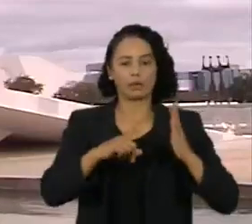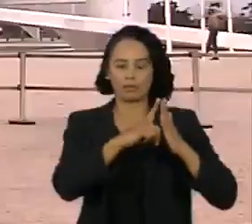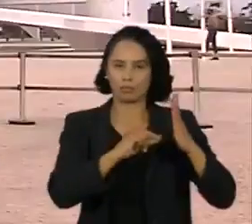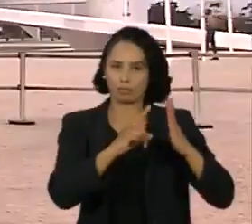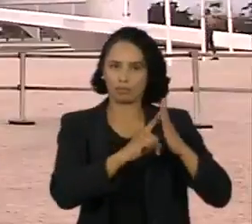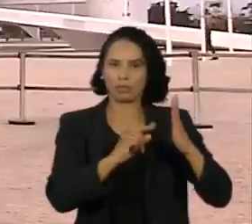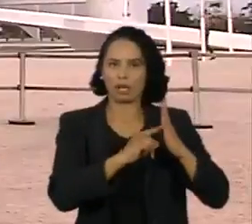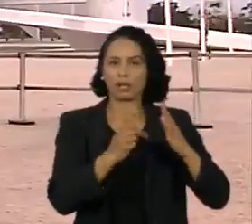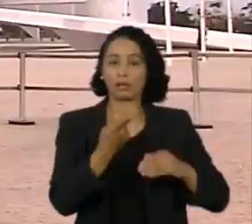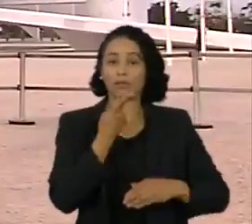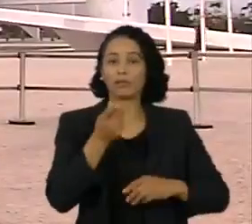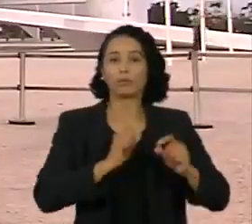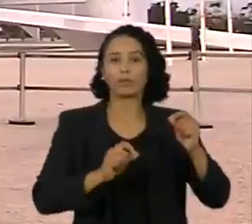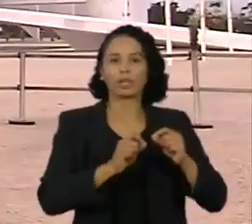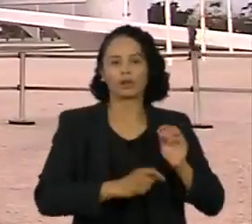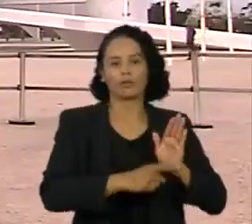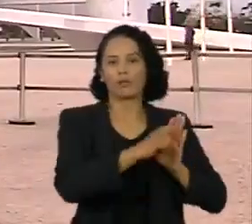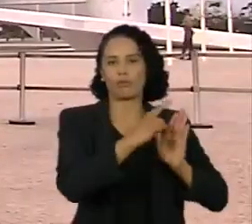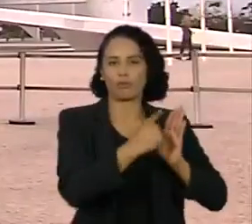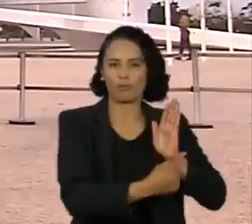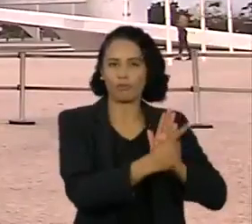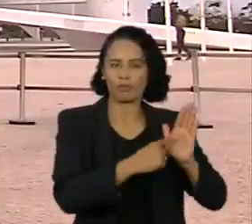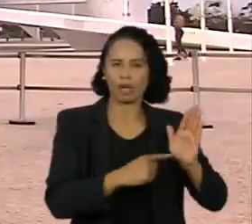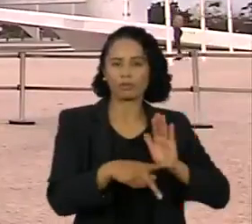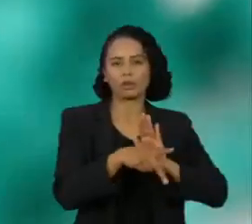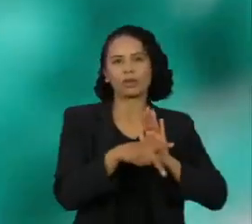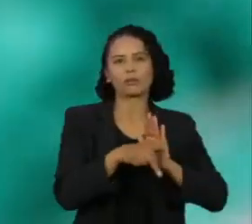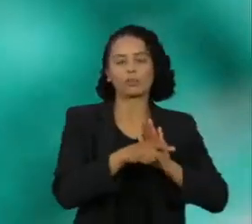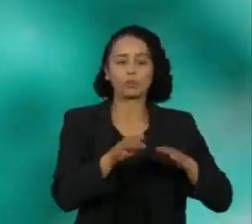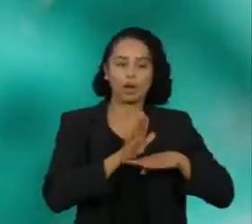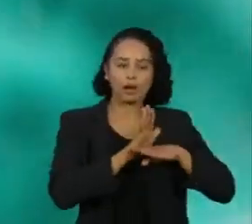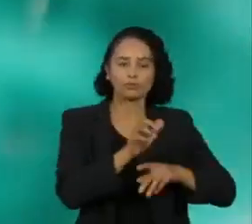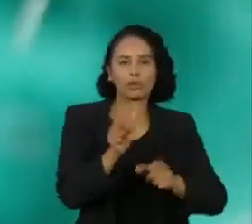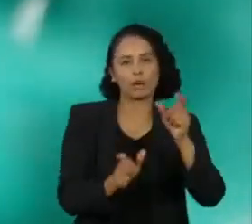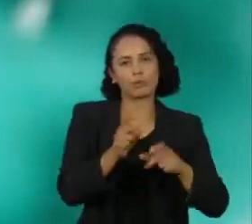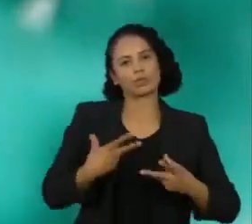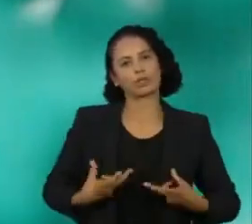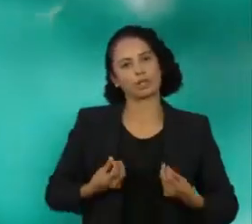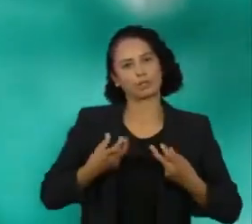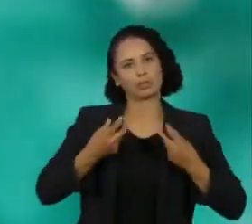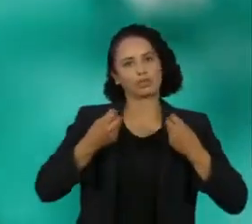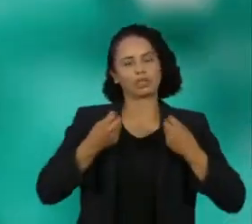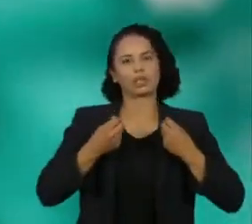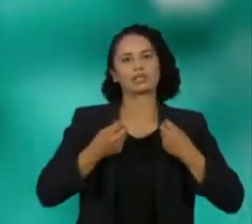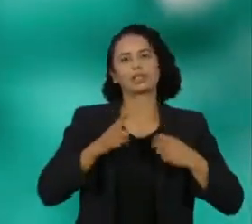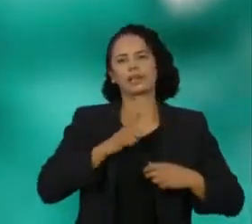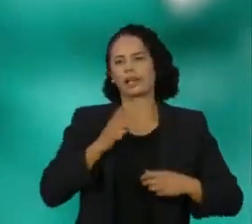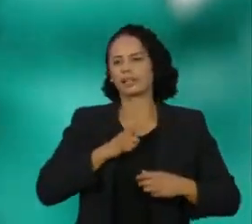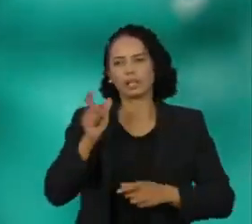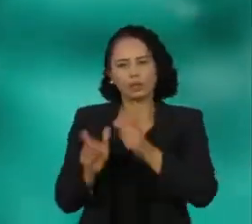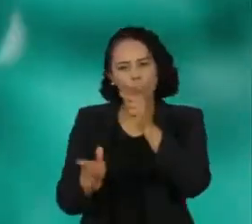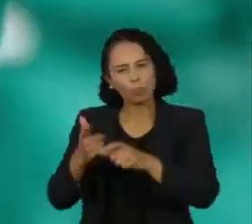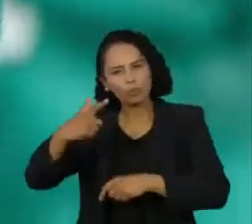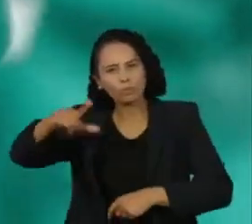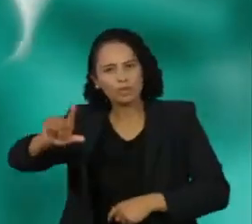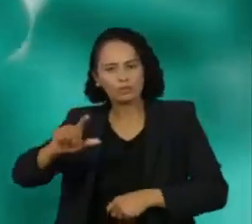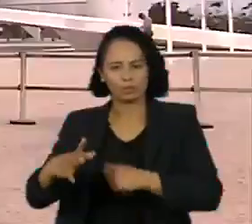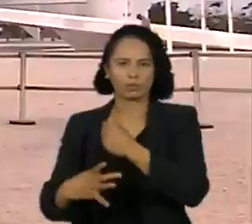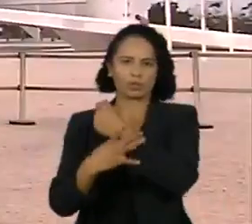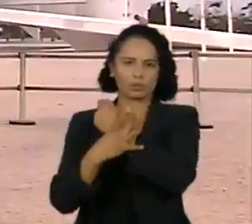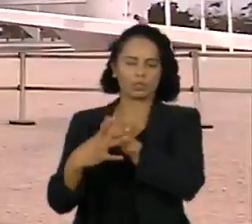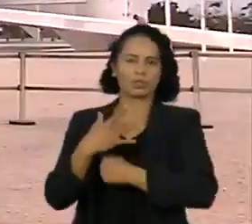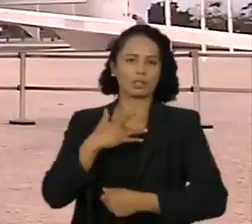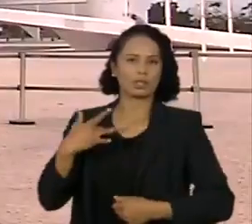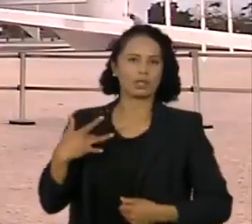mudança traria vantagens a quem trata de um câncer, em comparação ao restante dos clientes de planos de saúde,